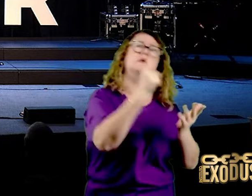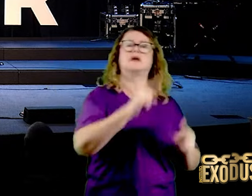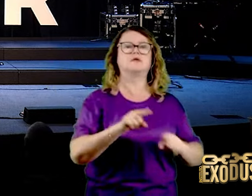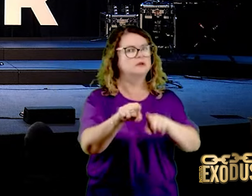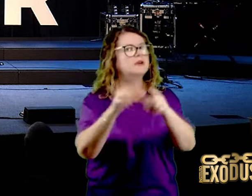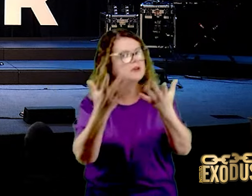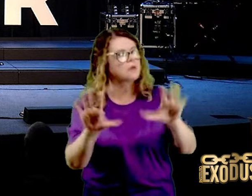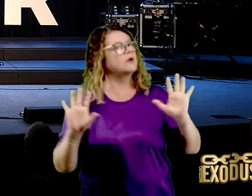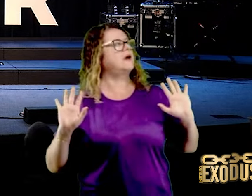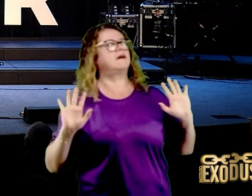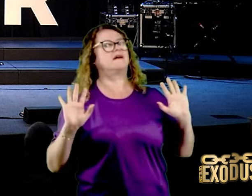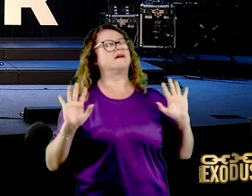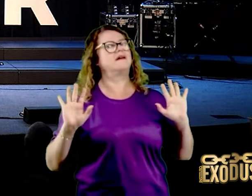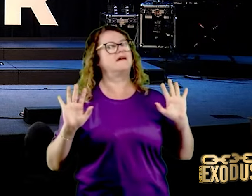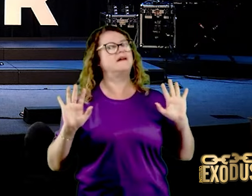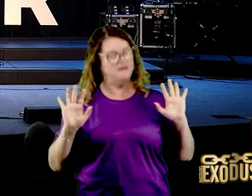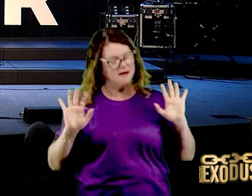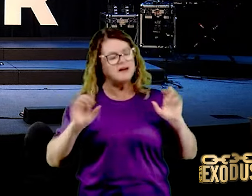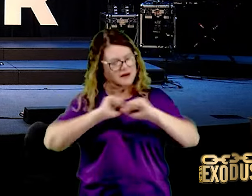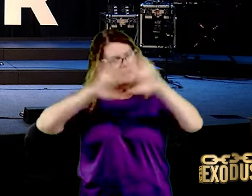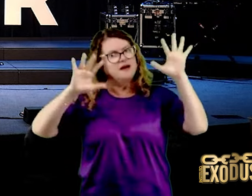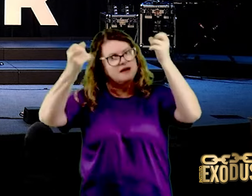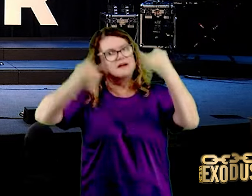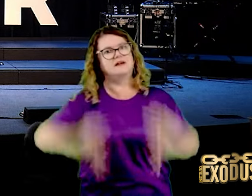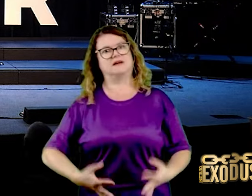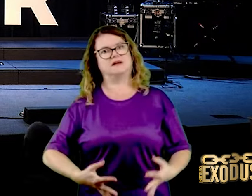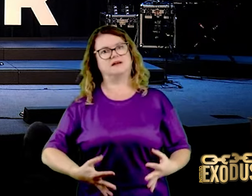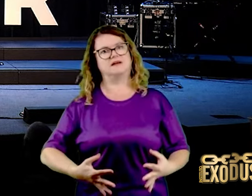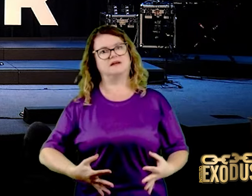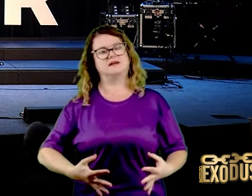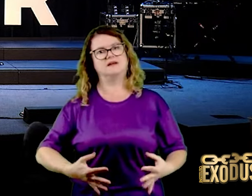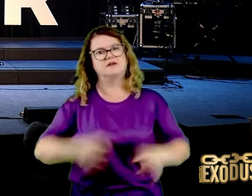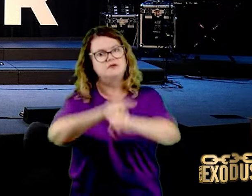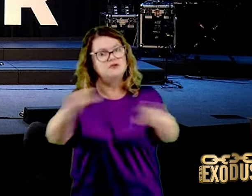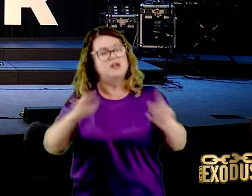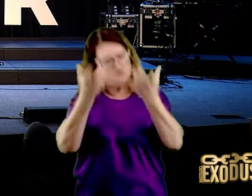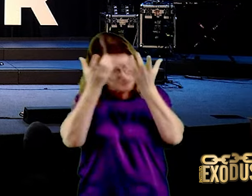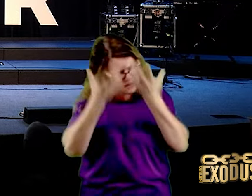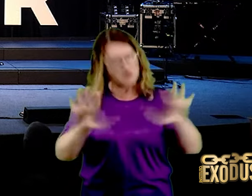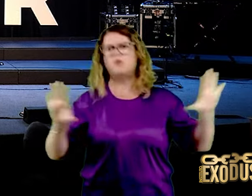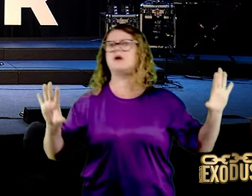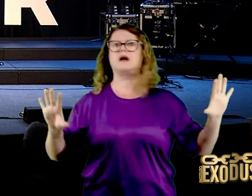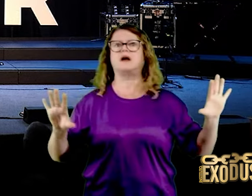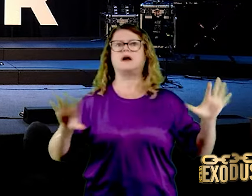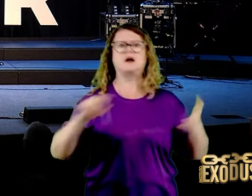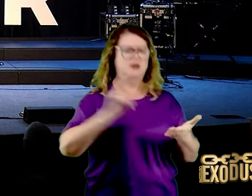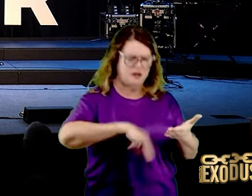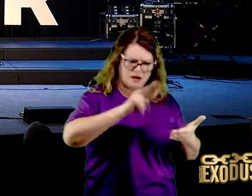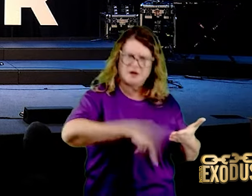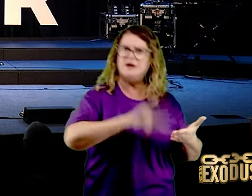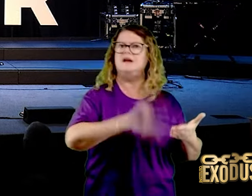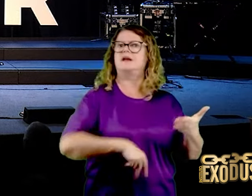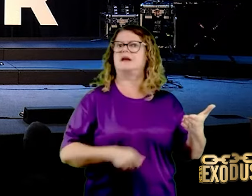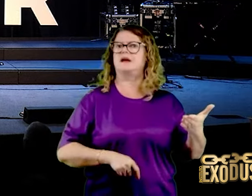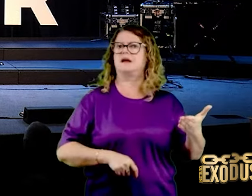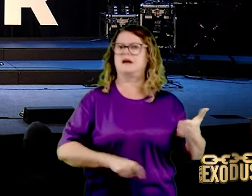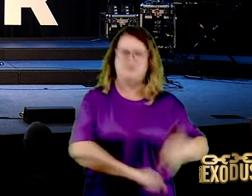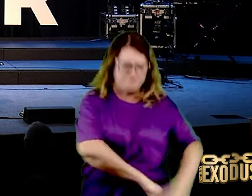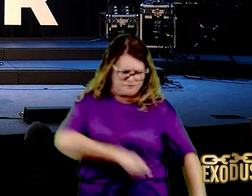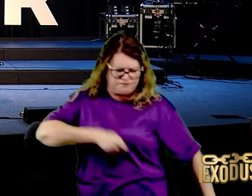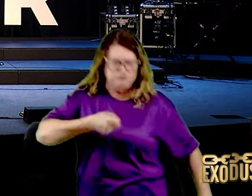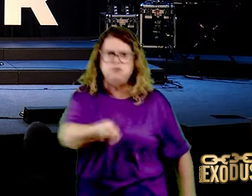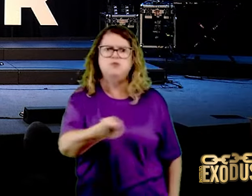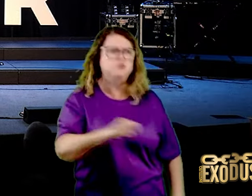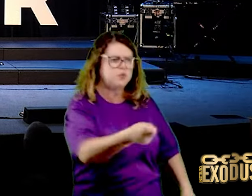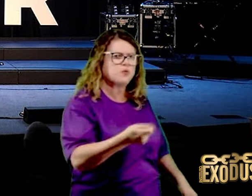deixar claro isso. Você não quer afiar a sua espada. Você quer a unção